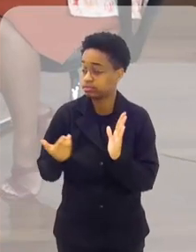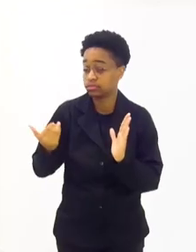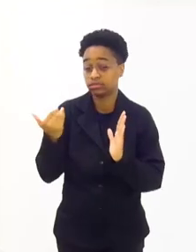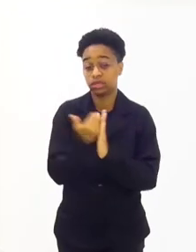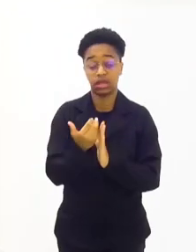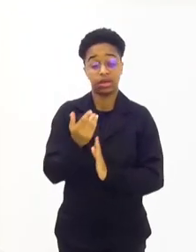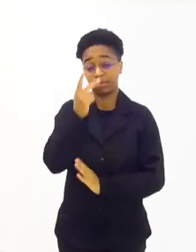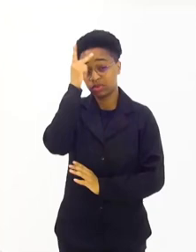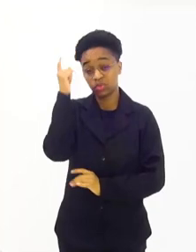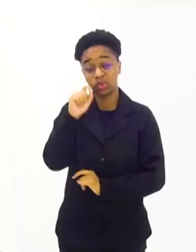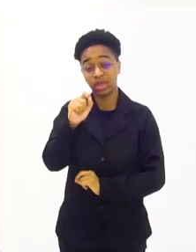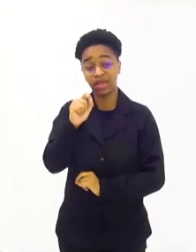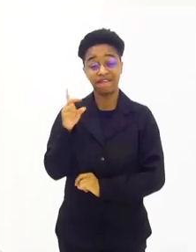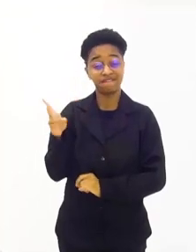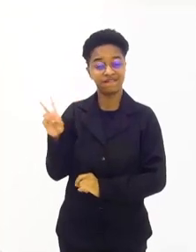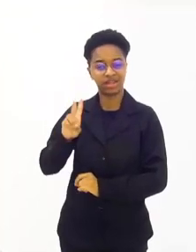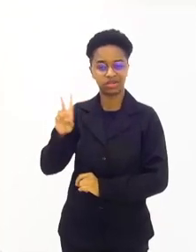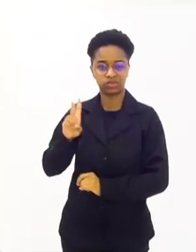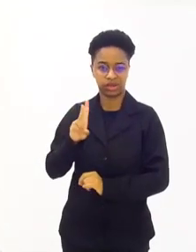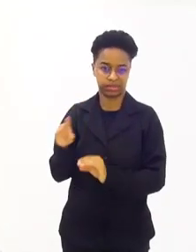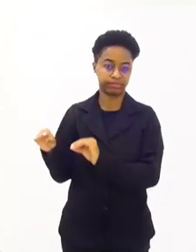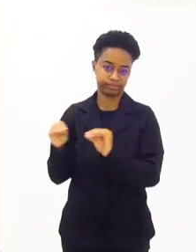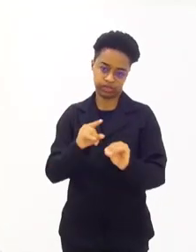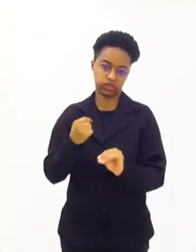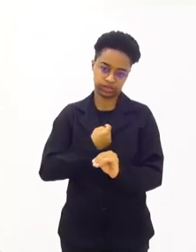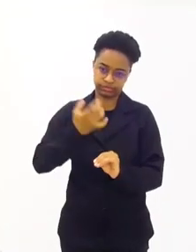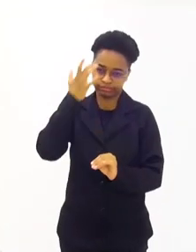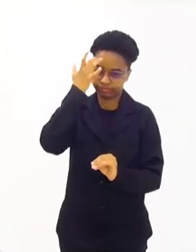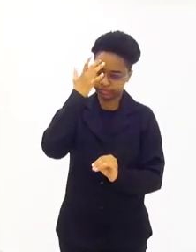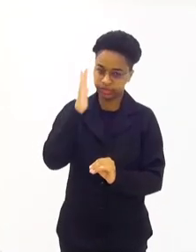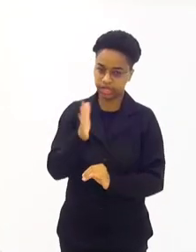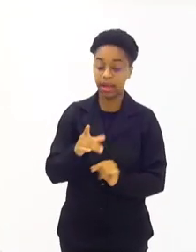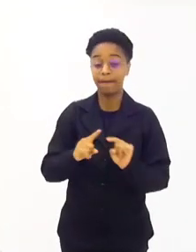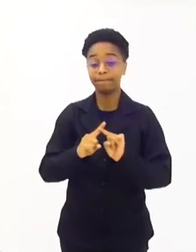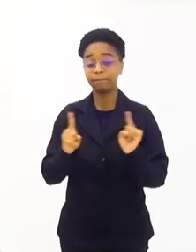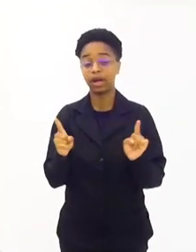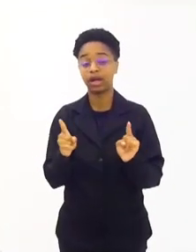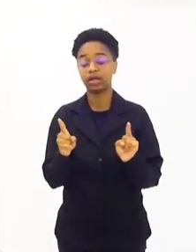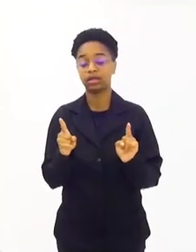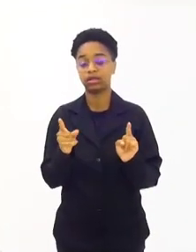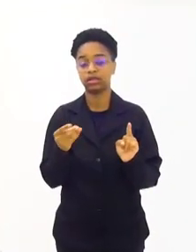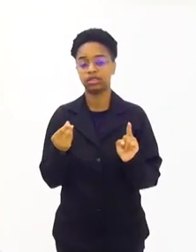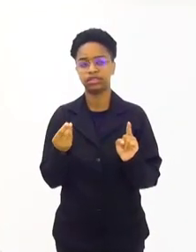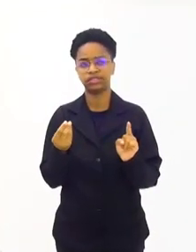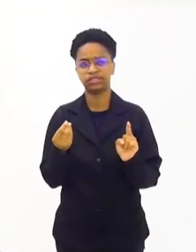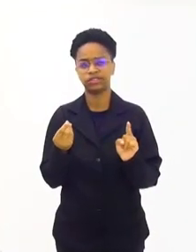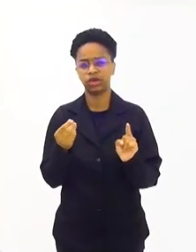mas uma quantidade muito grande de venezuelanos, nós já sabemos, né? Mas o pessoal da